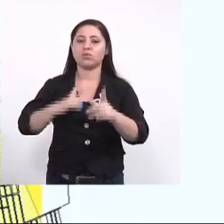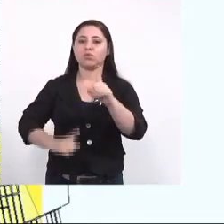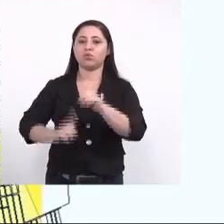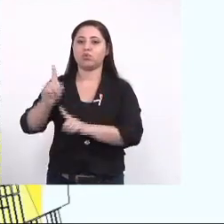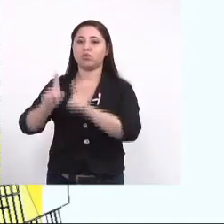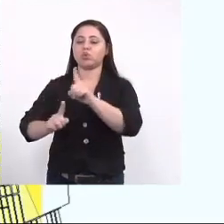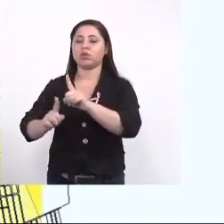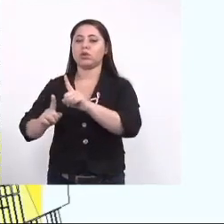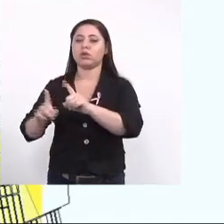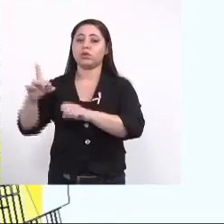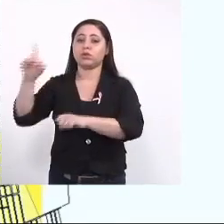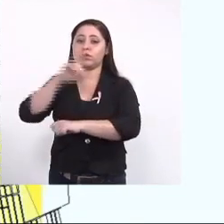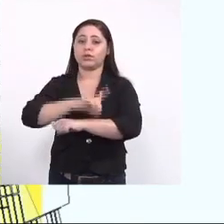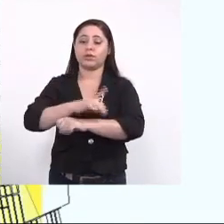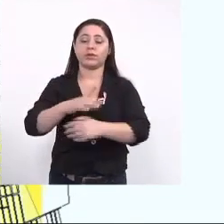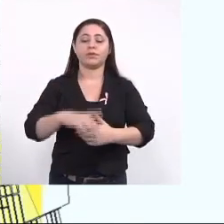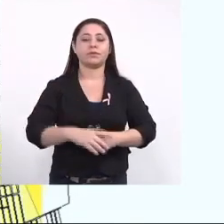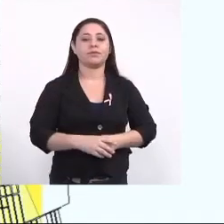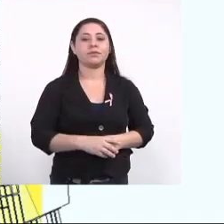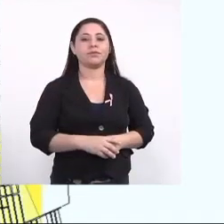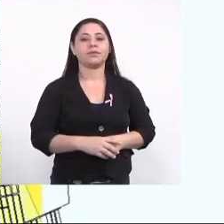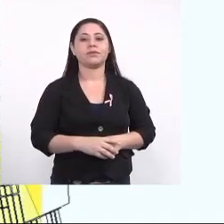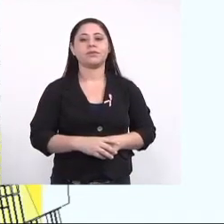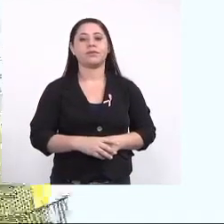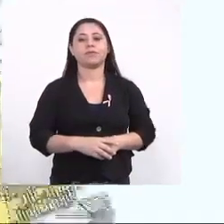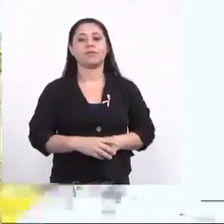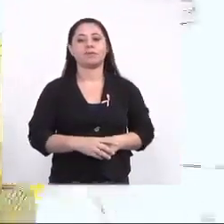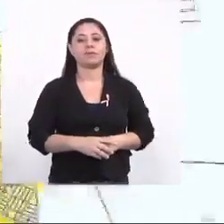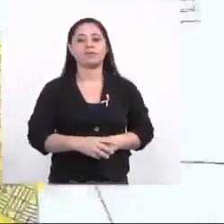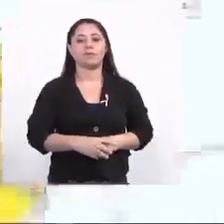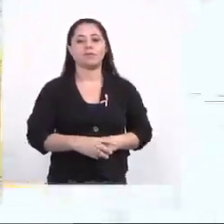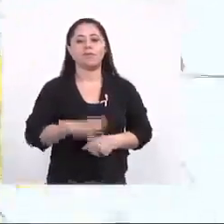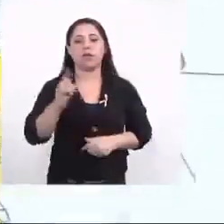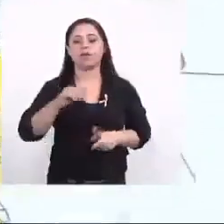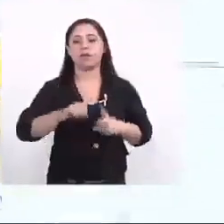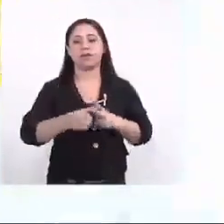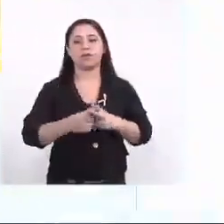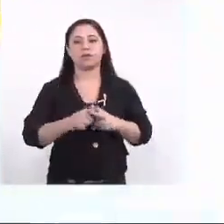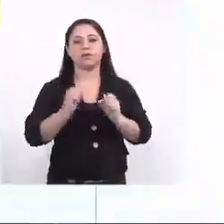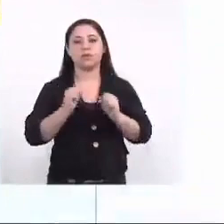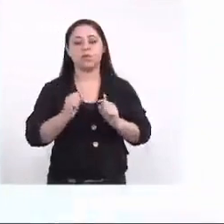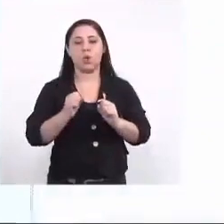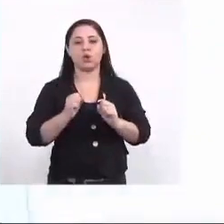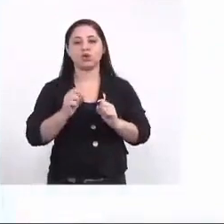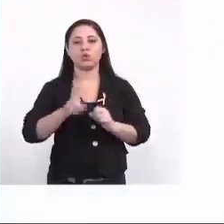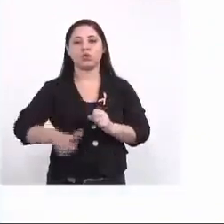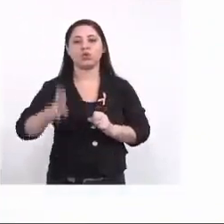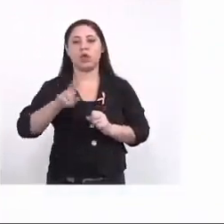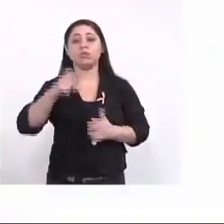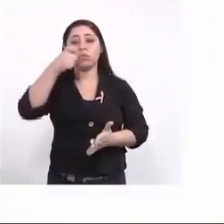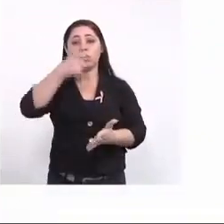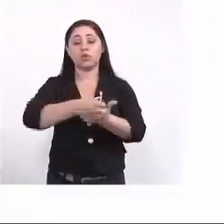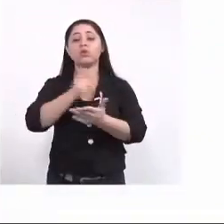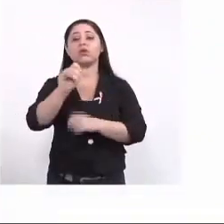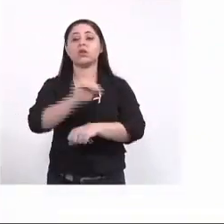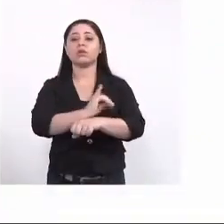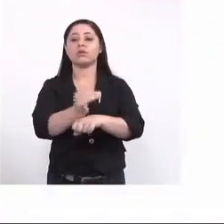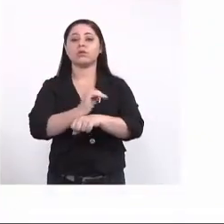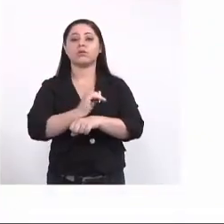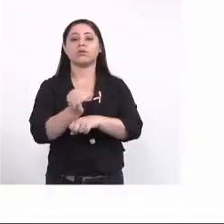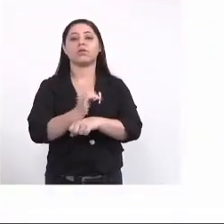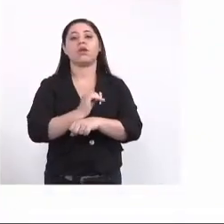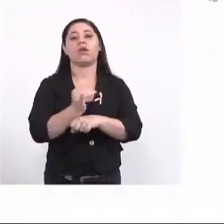suspeita de dengue e bom essa ferramenta pode servir também para comprovar as ações